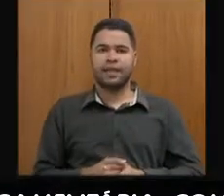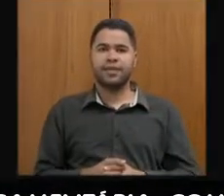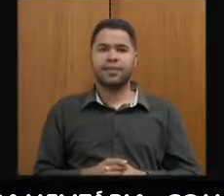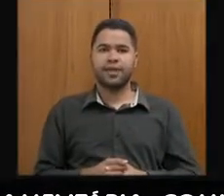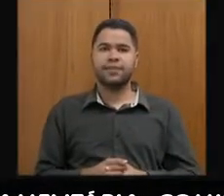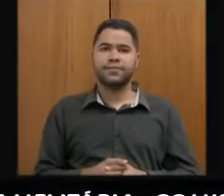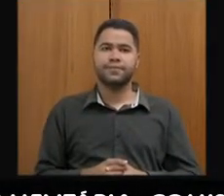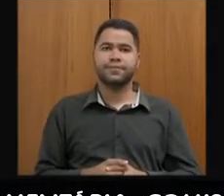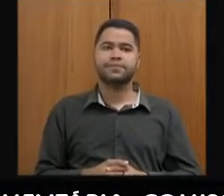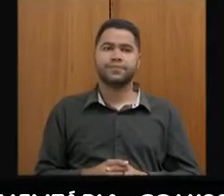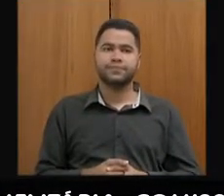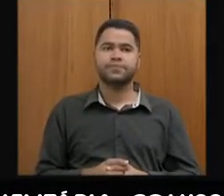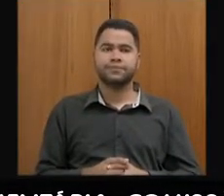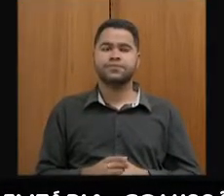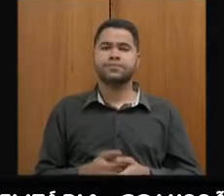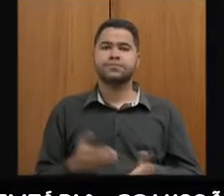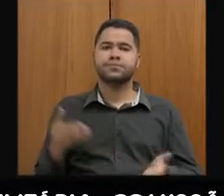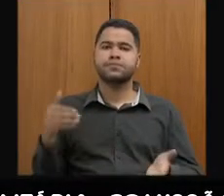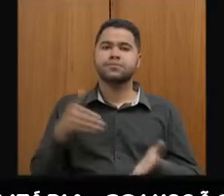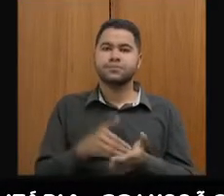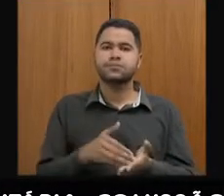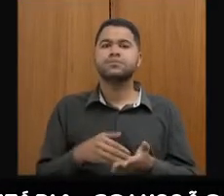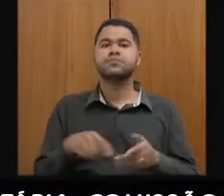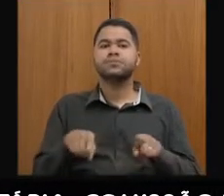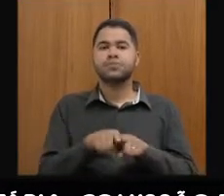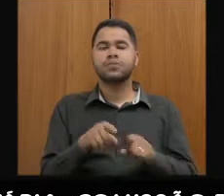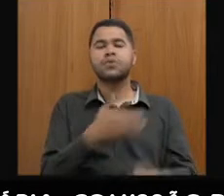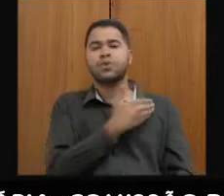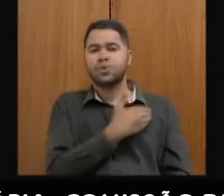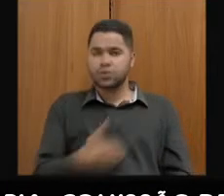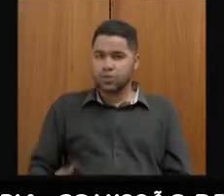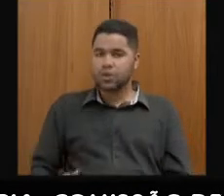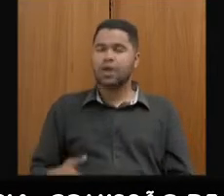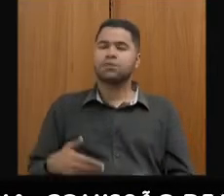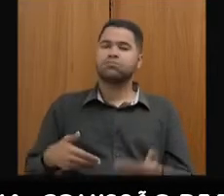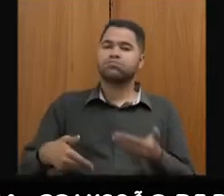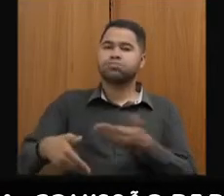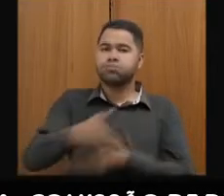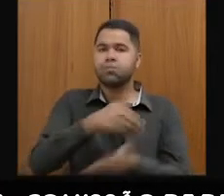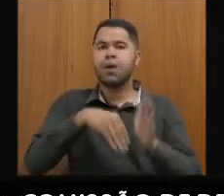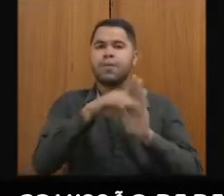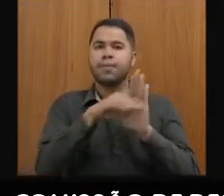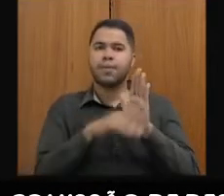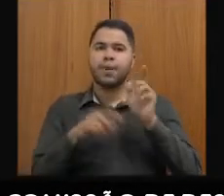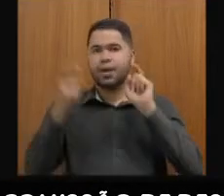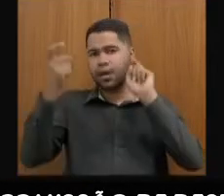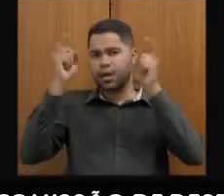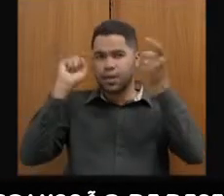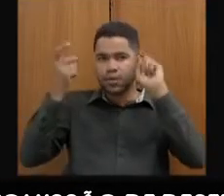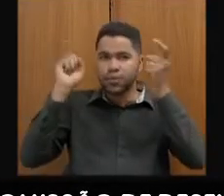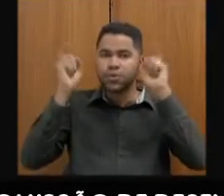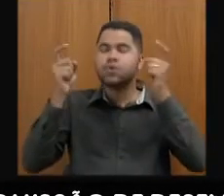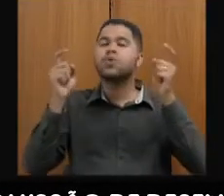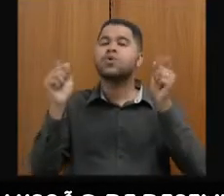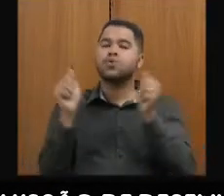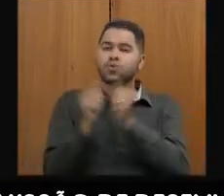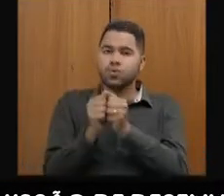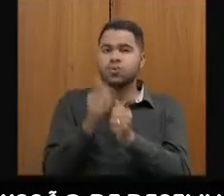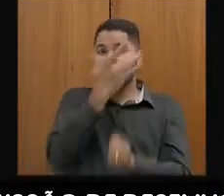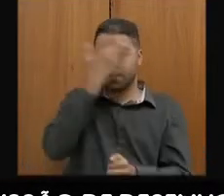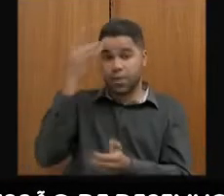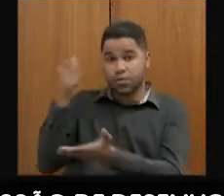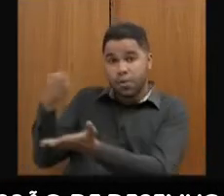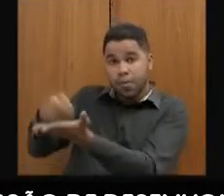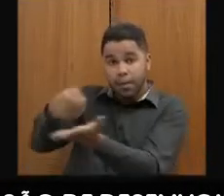Bom, ainda na atração de investimentos, Estado vem fazendo sistematicamente reuniões junto aos contribuintes,